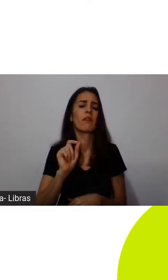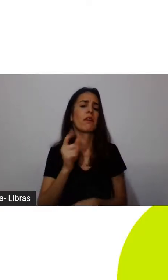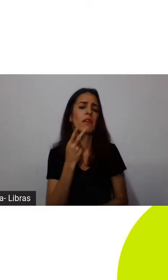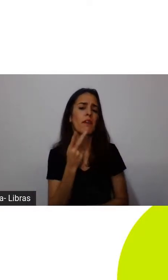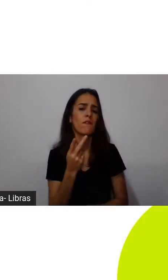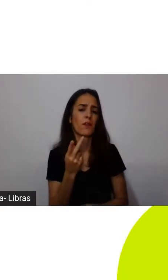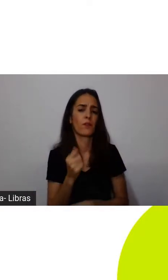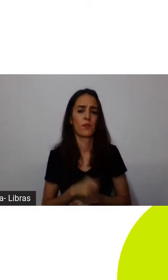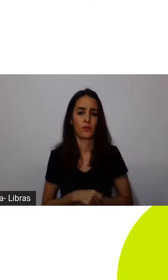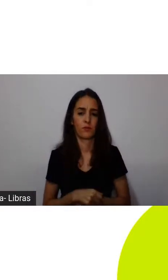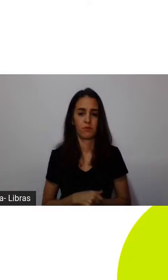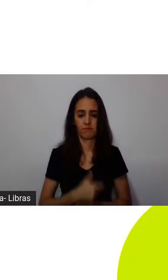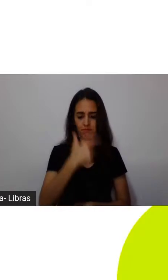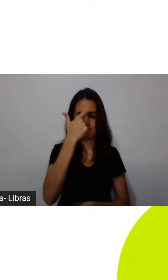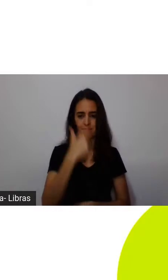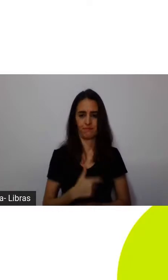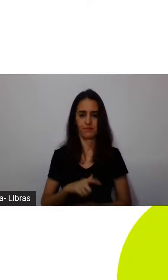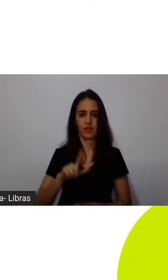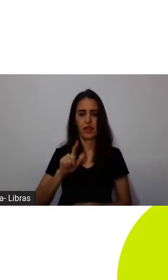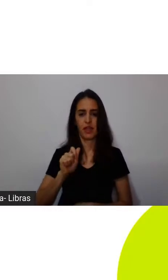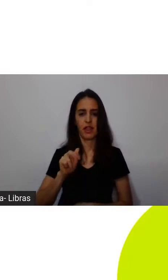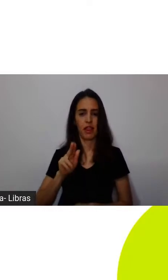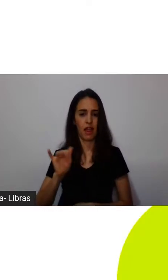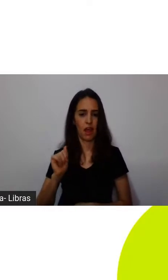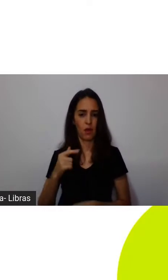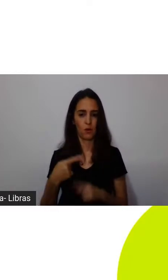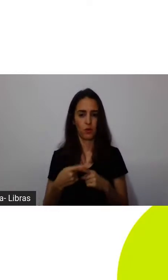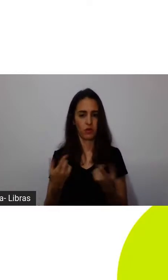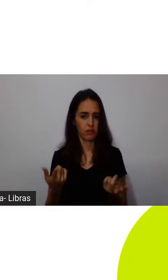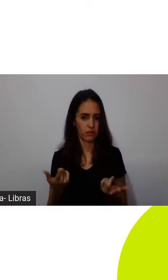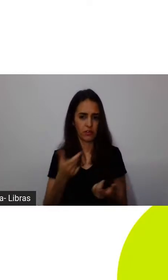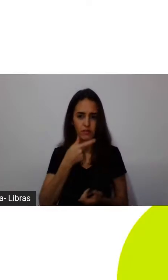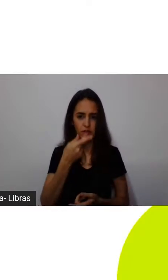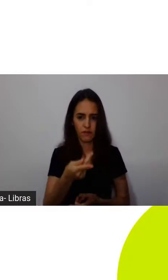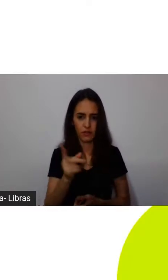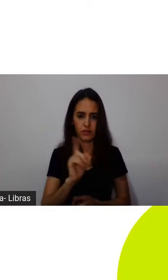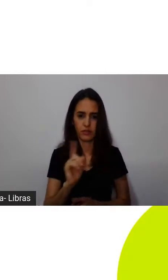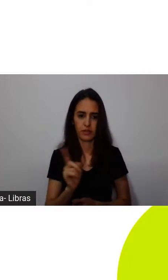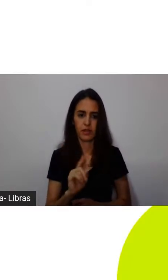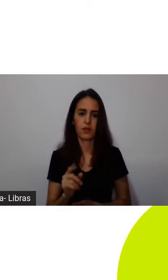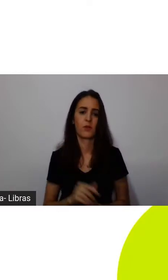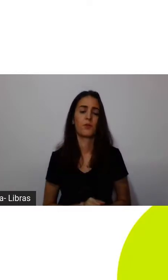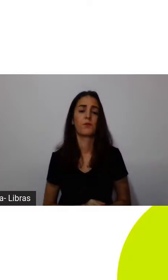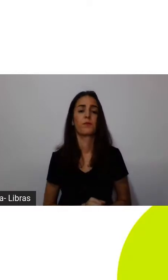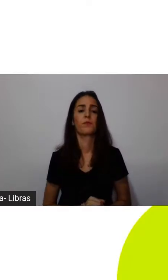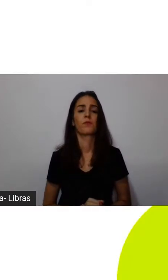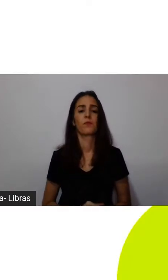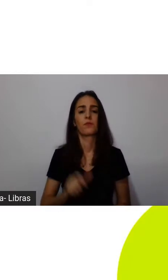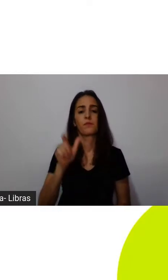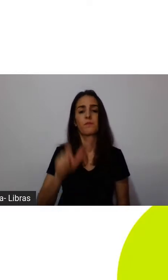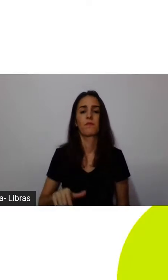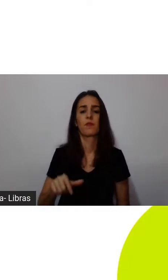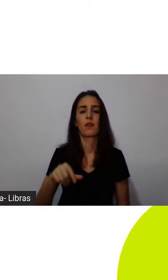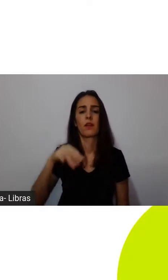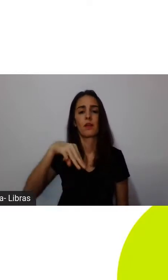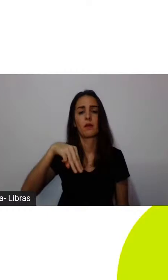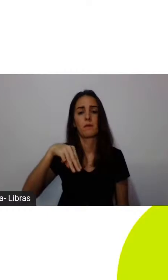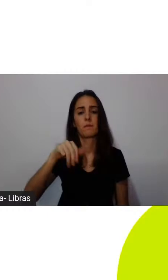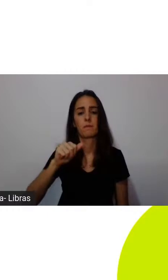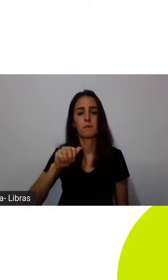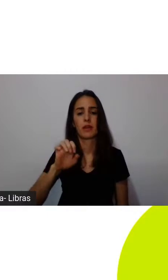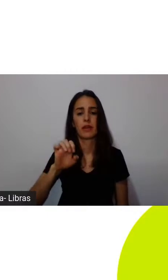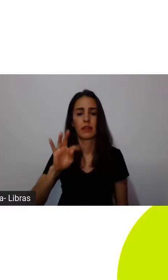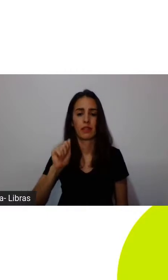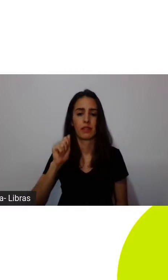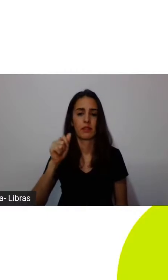Ou a Laura começou a abraçar árvore? Não, foi o Amair Tassenh, na sua obra de desenvolvimento como liberdade. E ele é